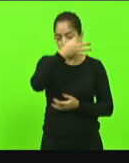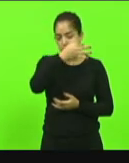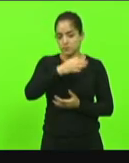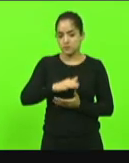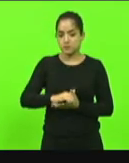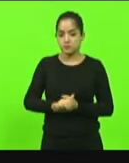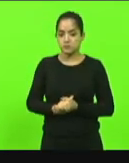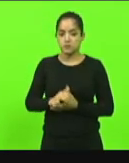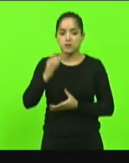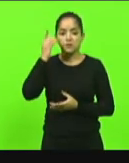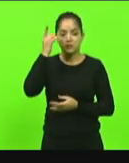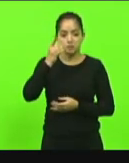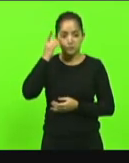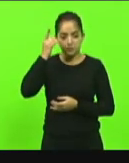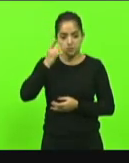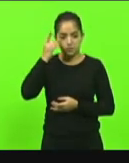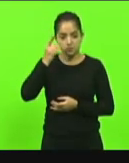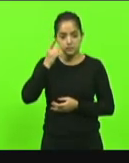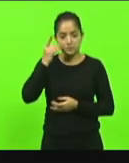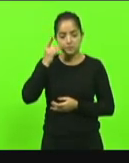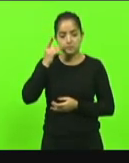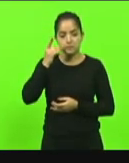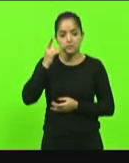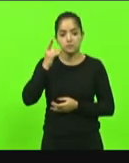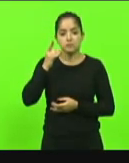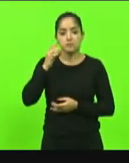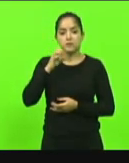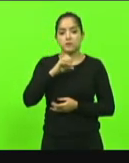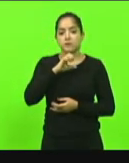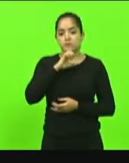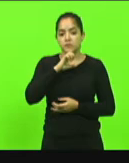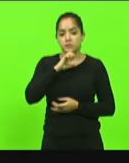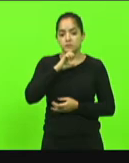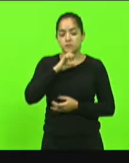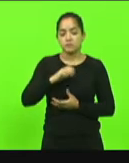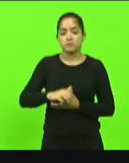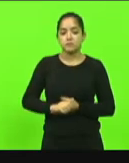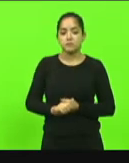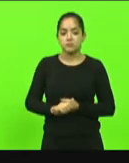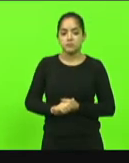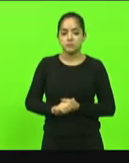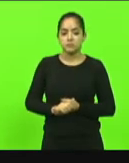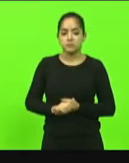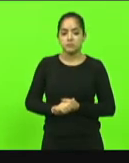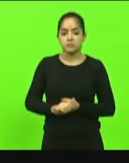Com o voto a deputada do Felipe Estevão. Com o voto a deputada do Frigo.